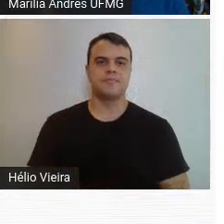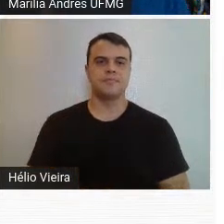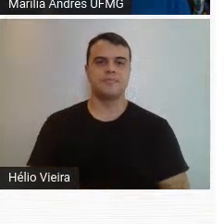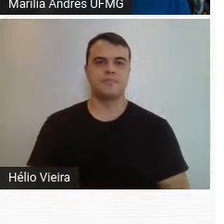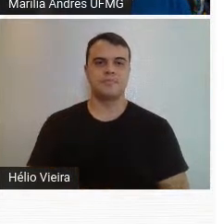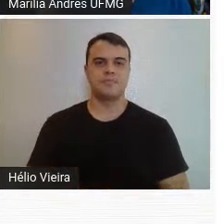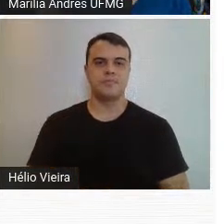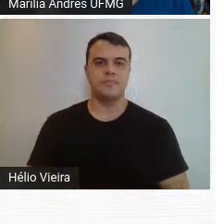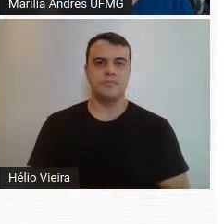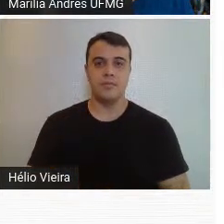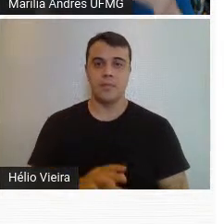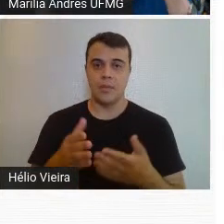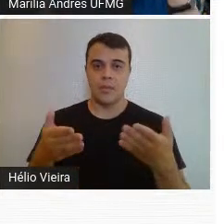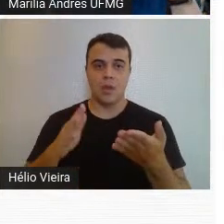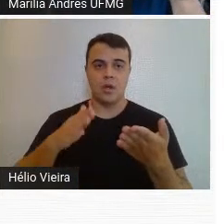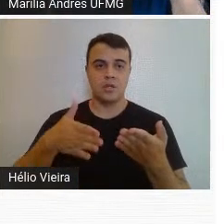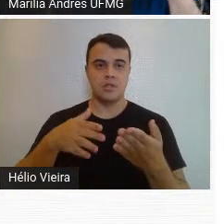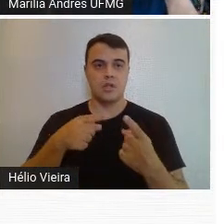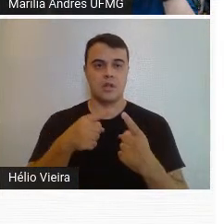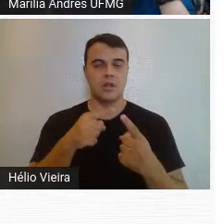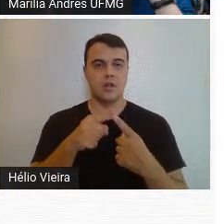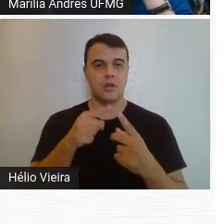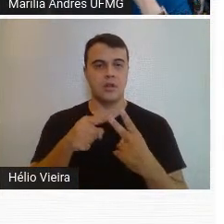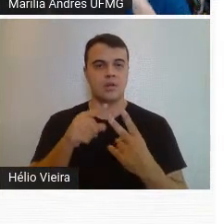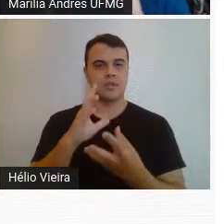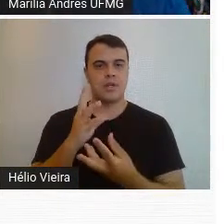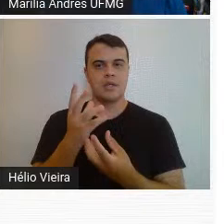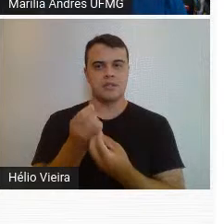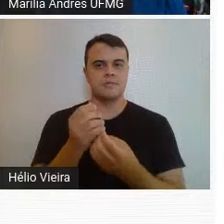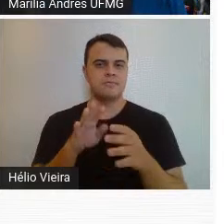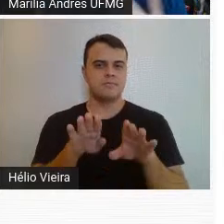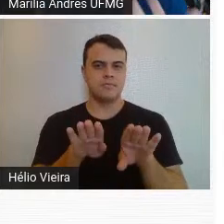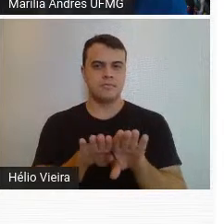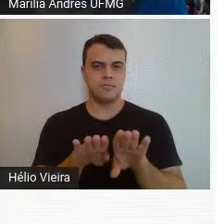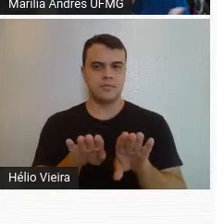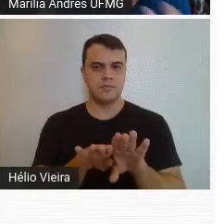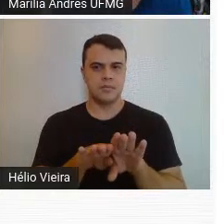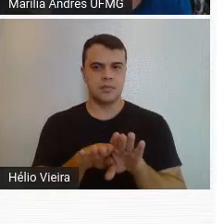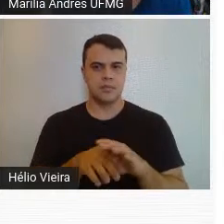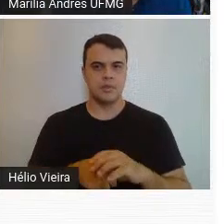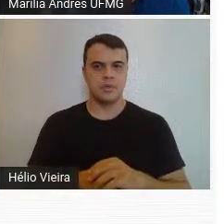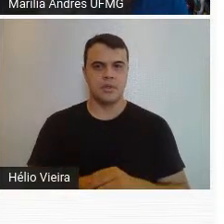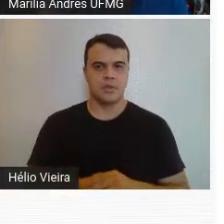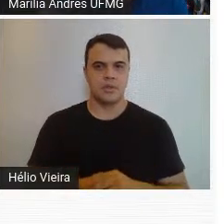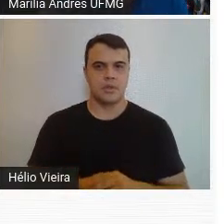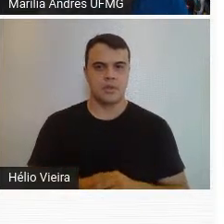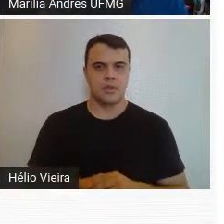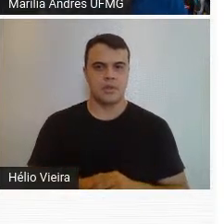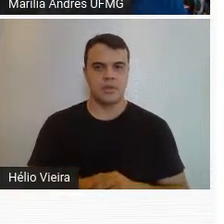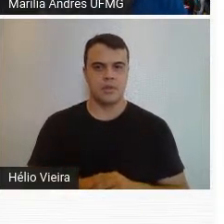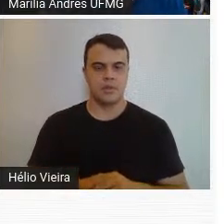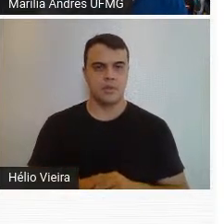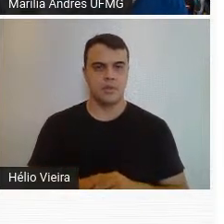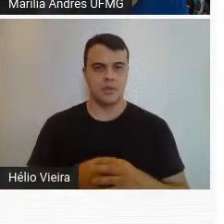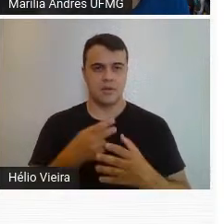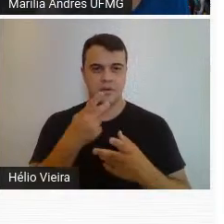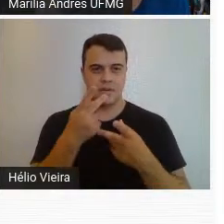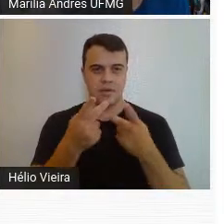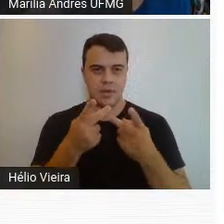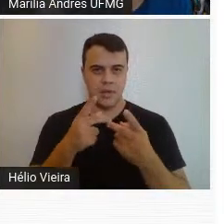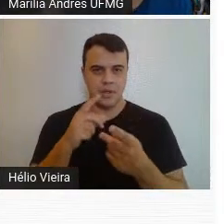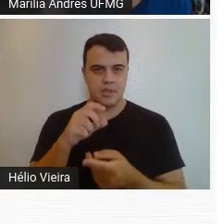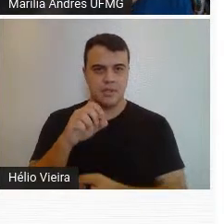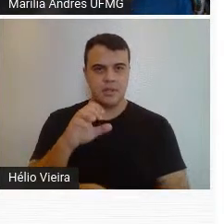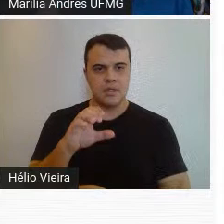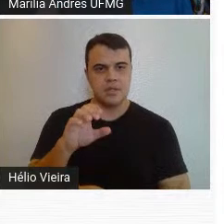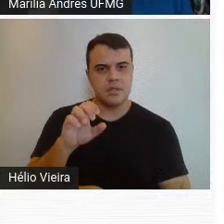passar. E aqui já são dois artistas também que continuaram, começaram aqui, continuaram também em Brasília, Sesquiate,